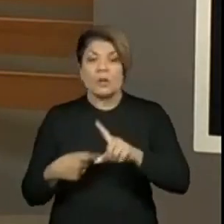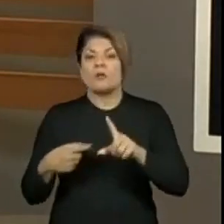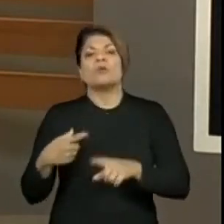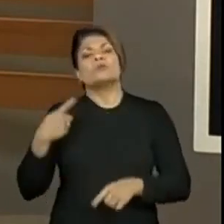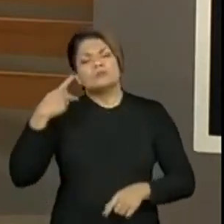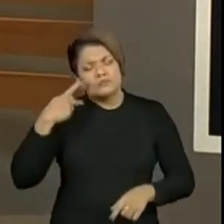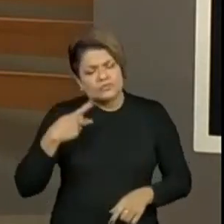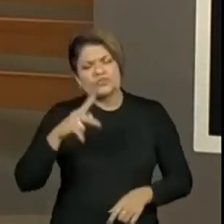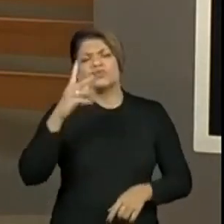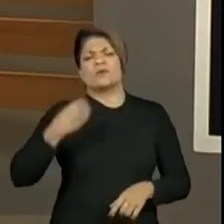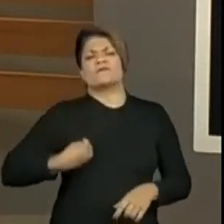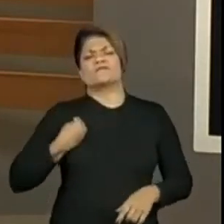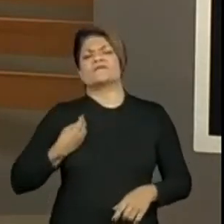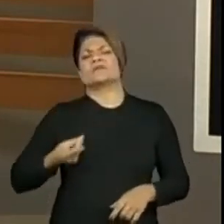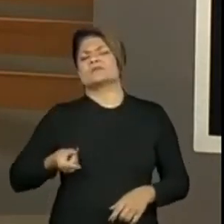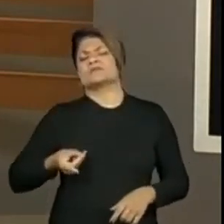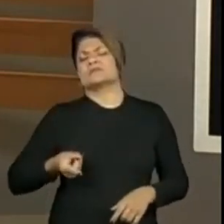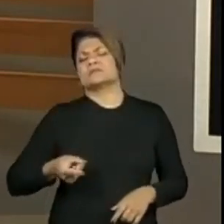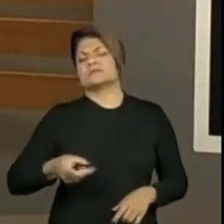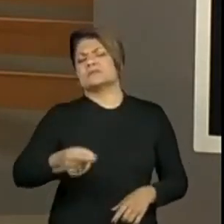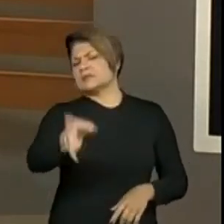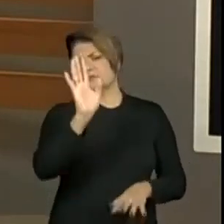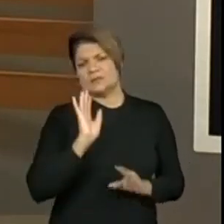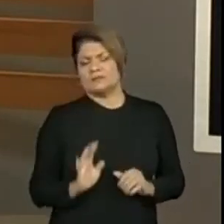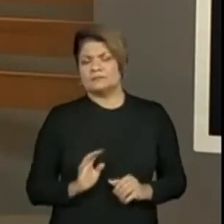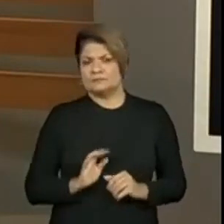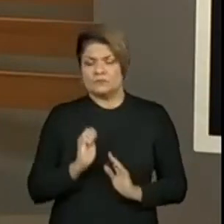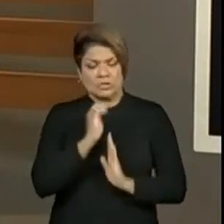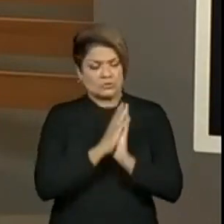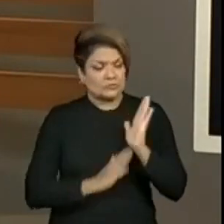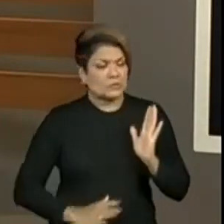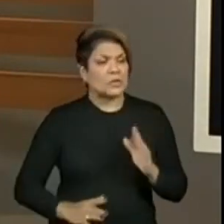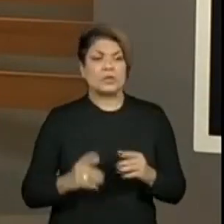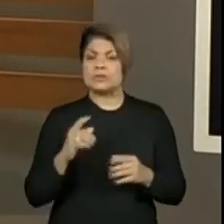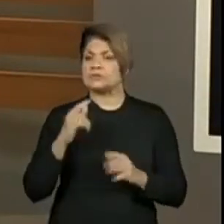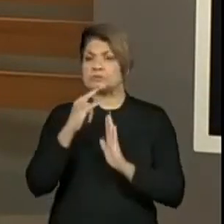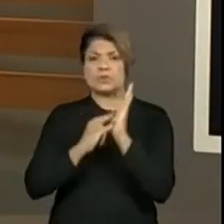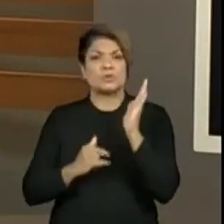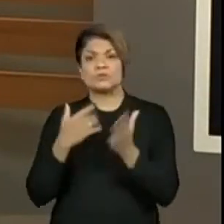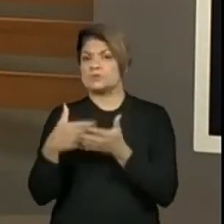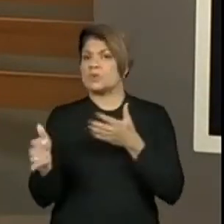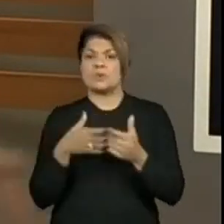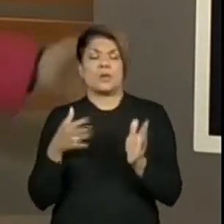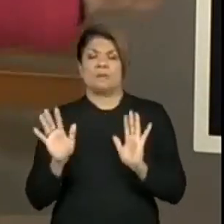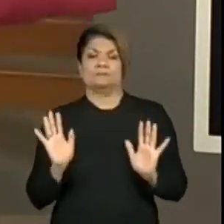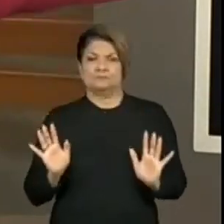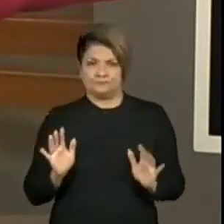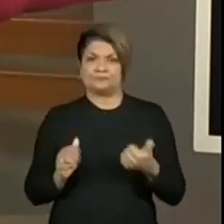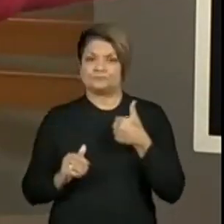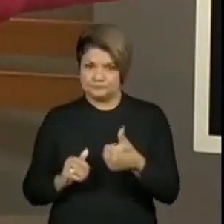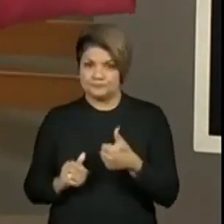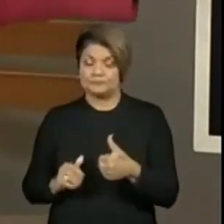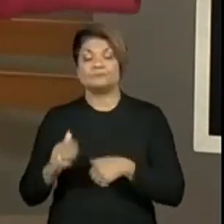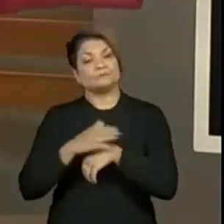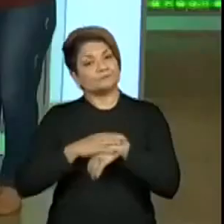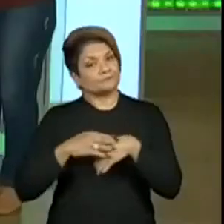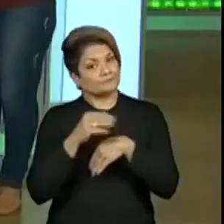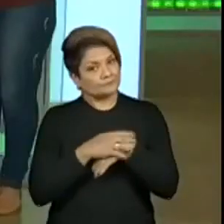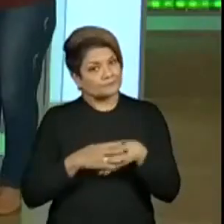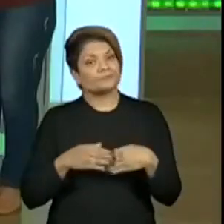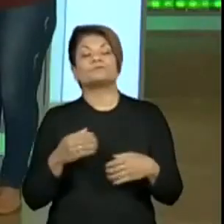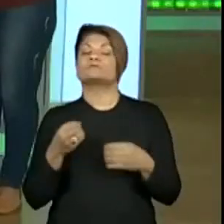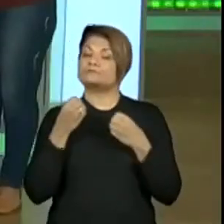seja para uma atividade na escola, seja para um texto que vocês estão escrevendo, como é bom planejar para fazer com muito carinho e fazer bem feito.